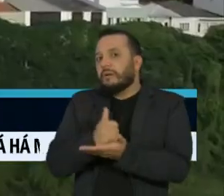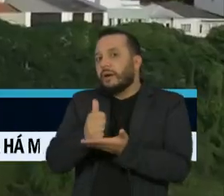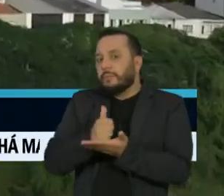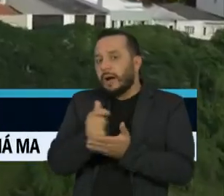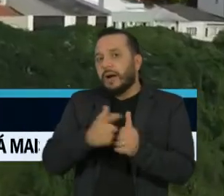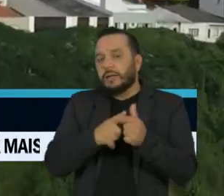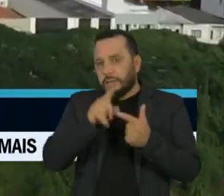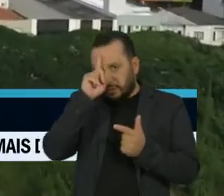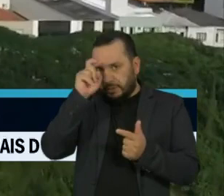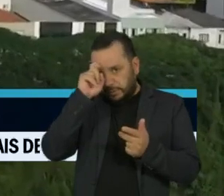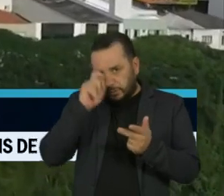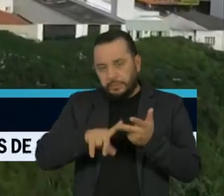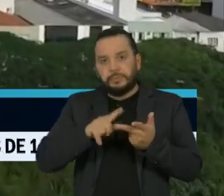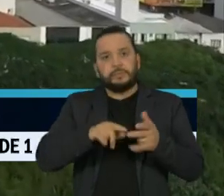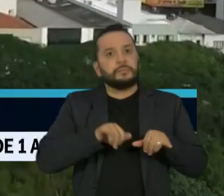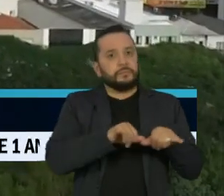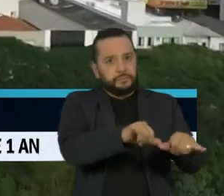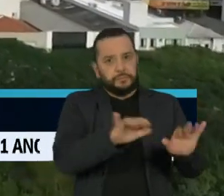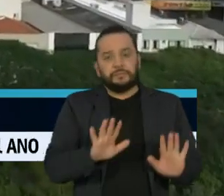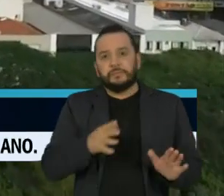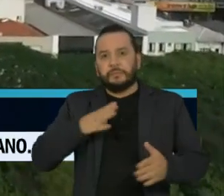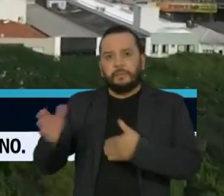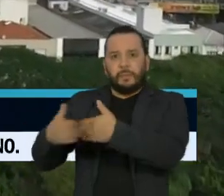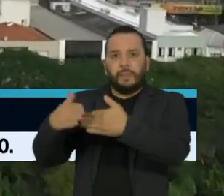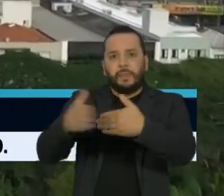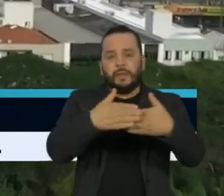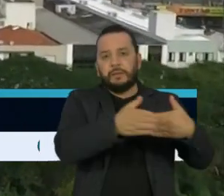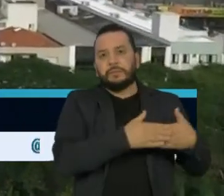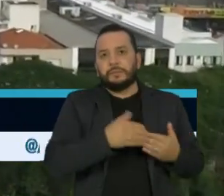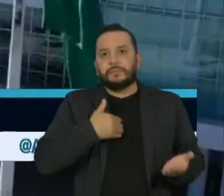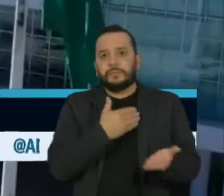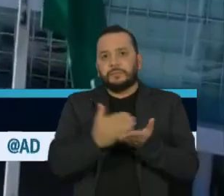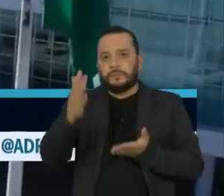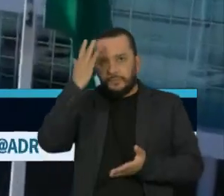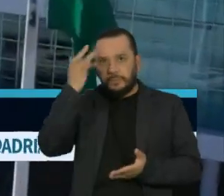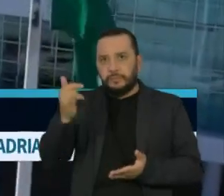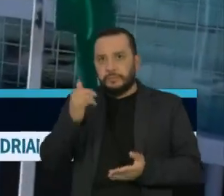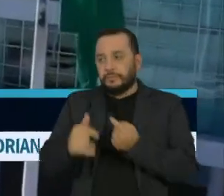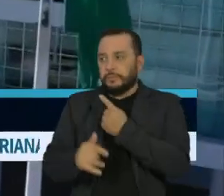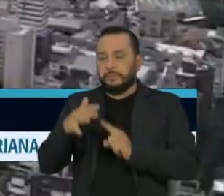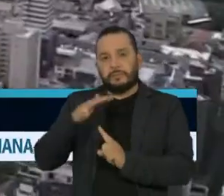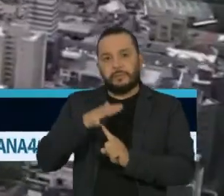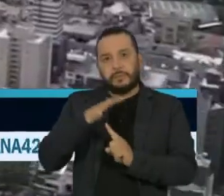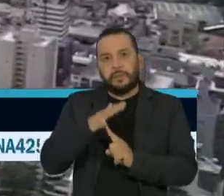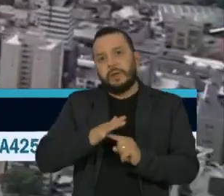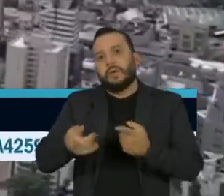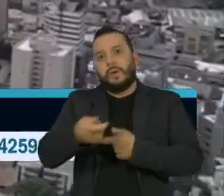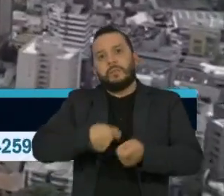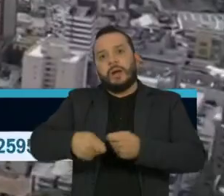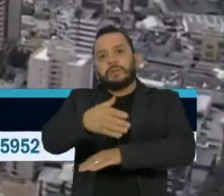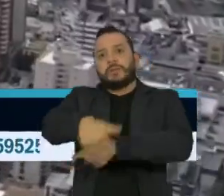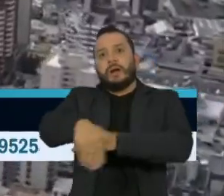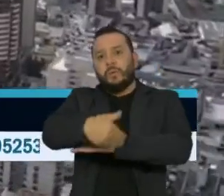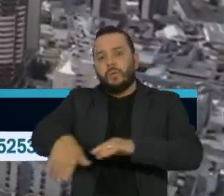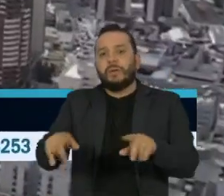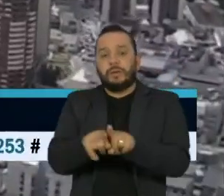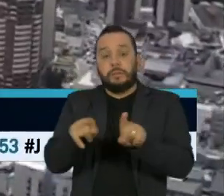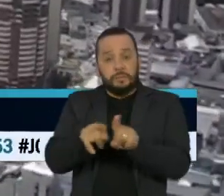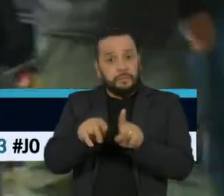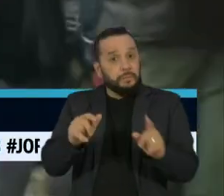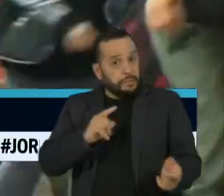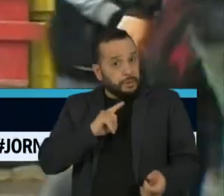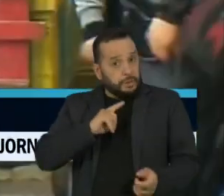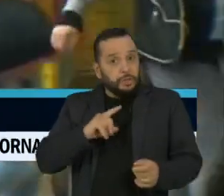saúde e supermercados. O lockdown começa a valer amanhã. No Paraná, comércio de rua e shoppings reabriram